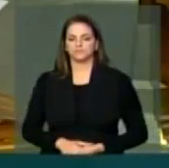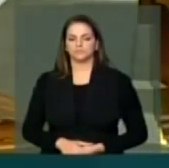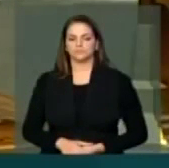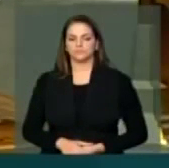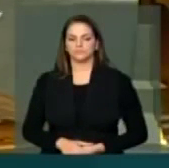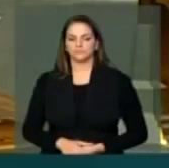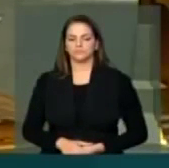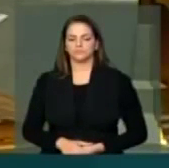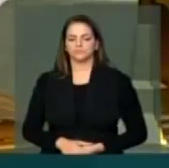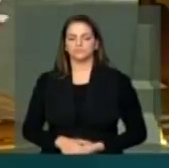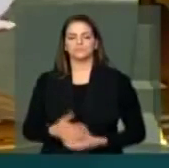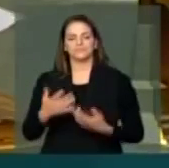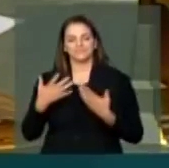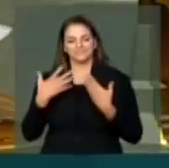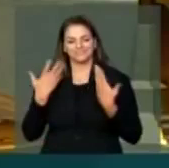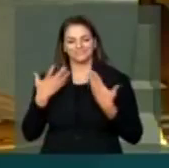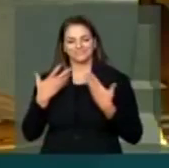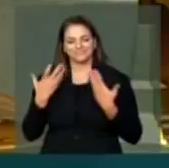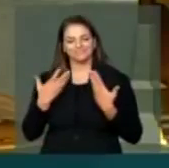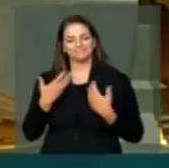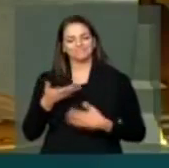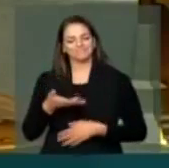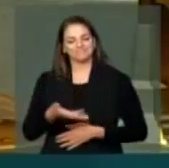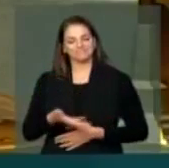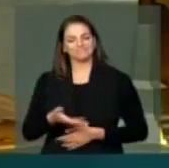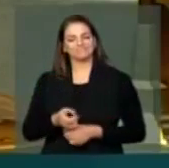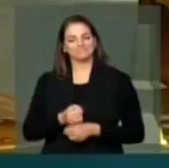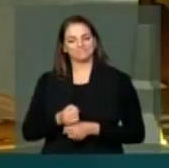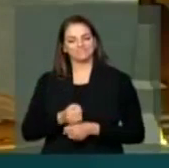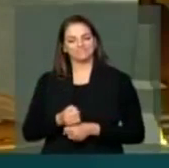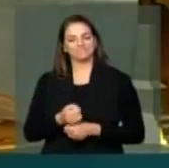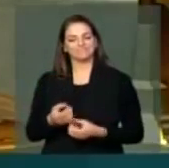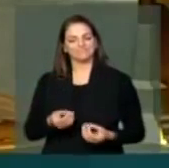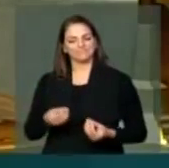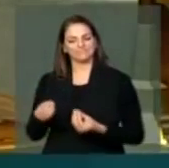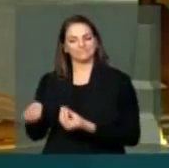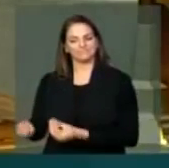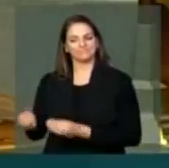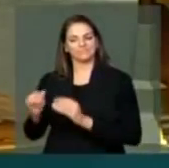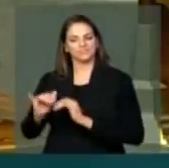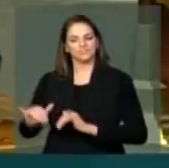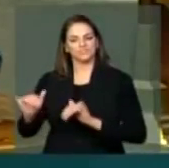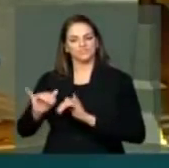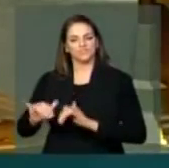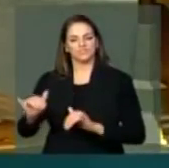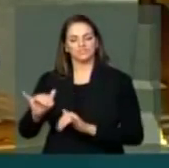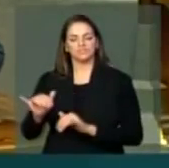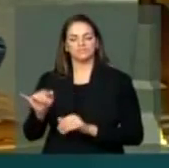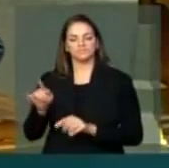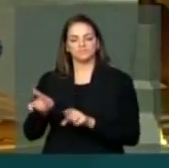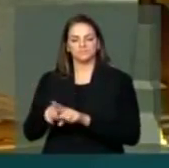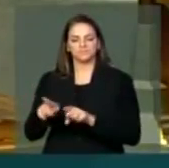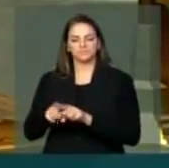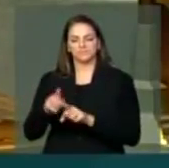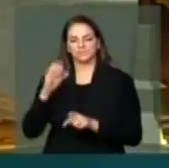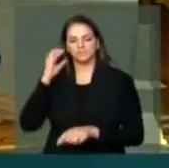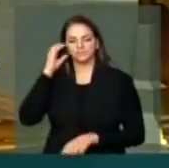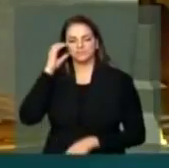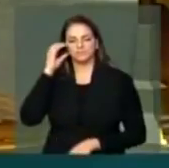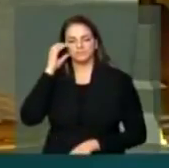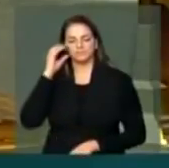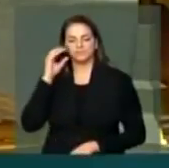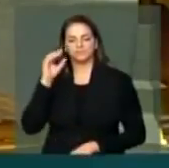Faça esse registro com muita alegria e peço, vossa excelência, divulgação nos anais dessa casa, principalmente na voz do Brasil. Viva a ISAG!